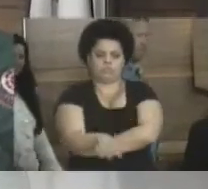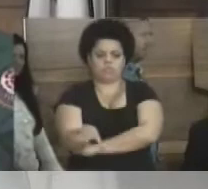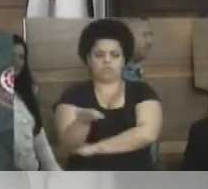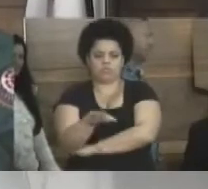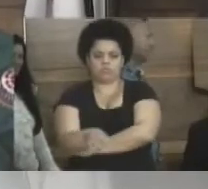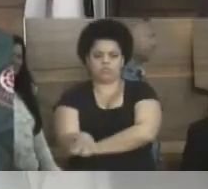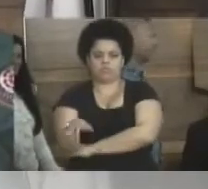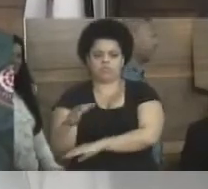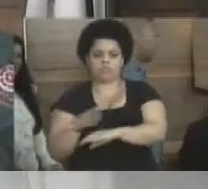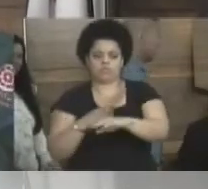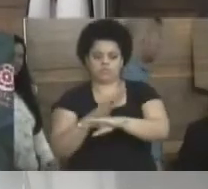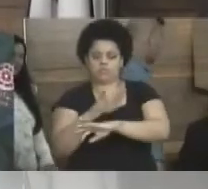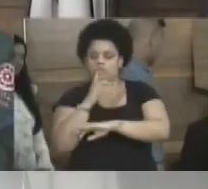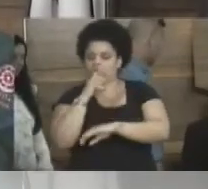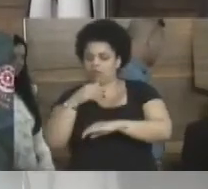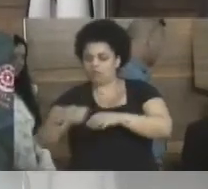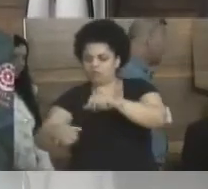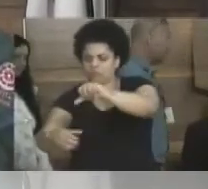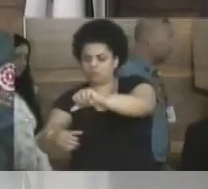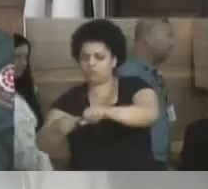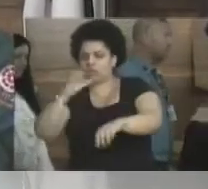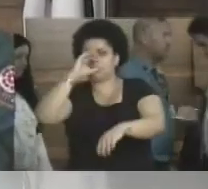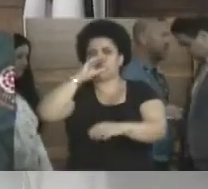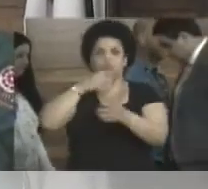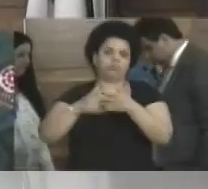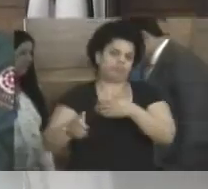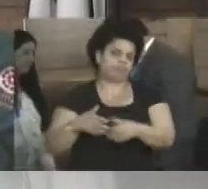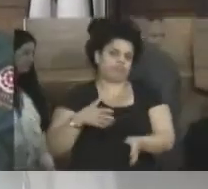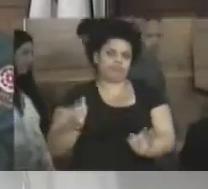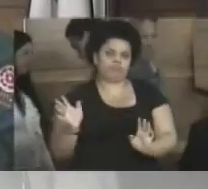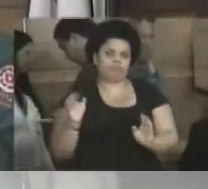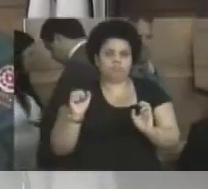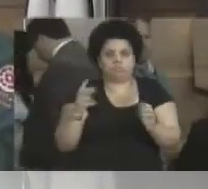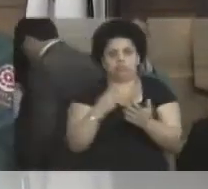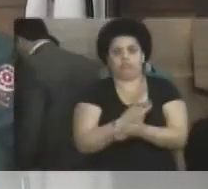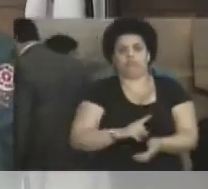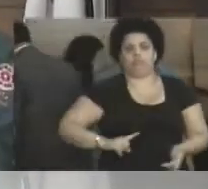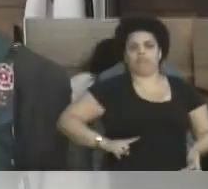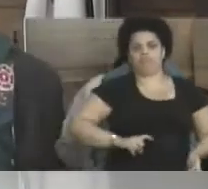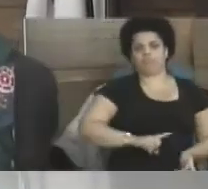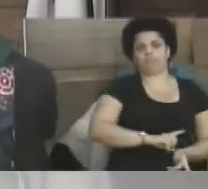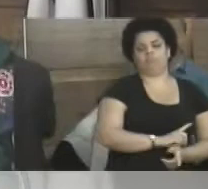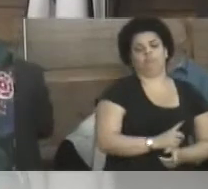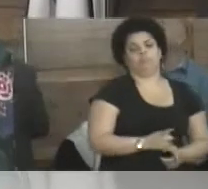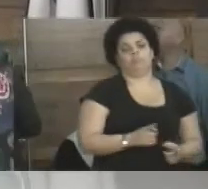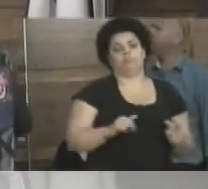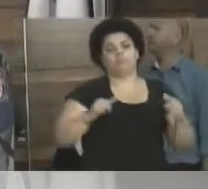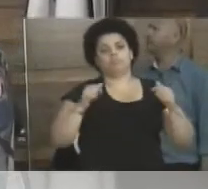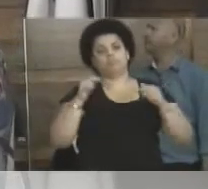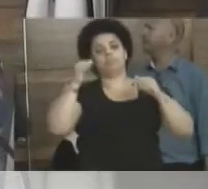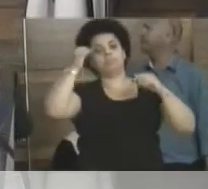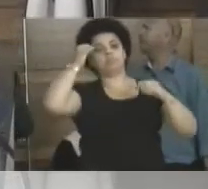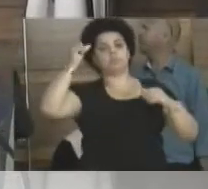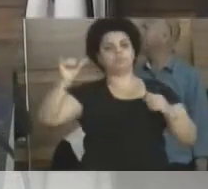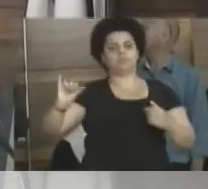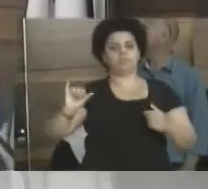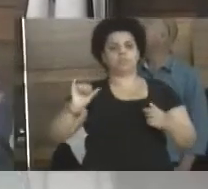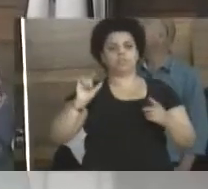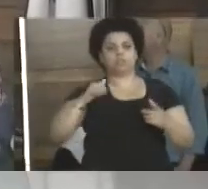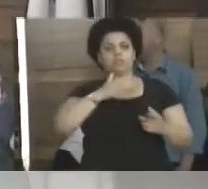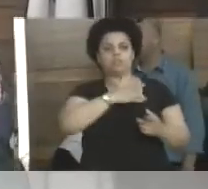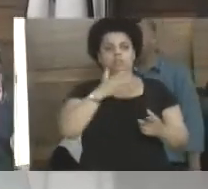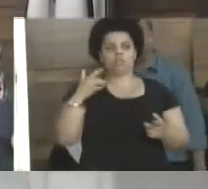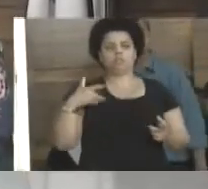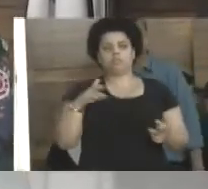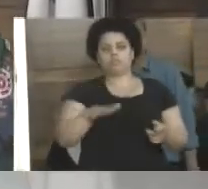criança, vai ali, pega água, toma, então é assim, é uma questão de prevenção à saúde das